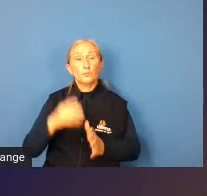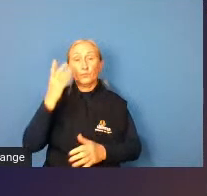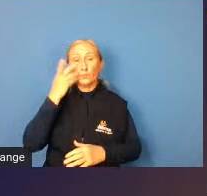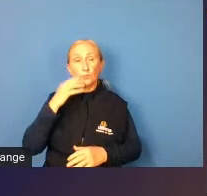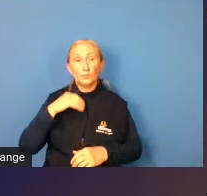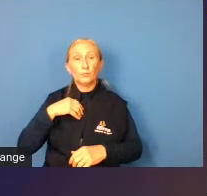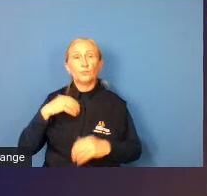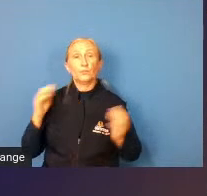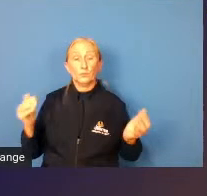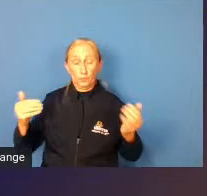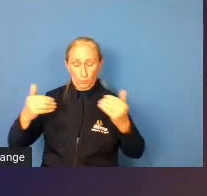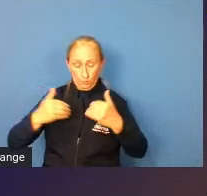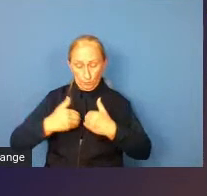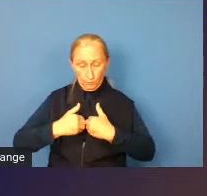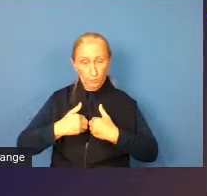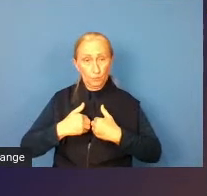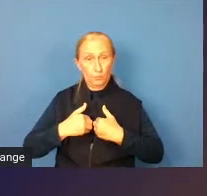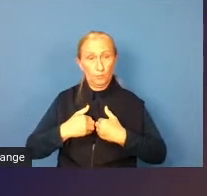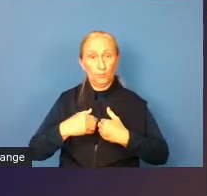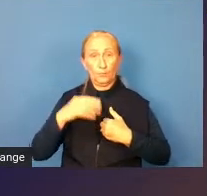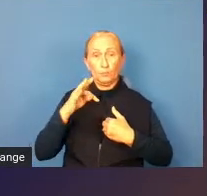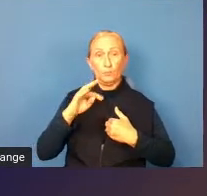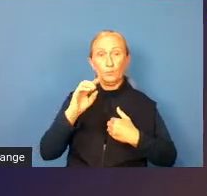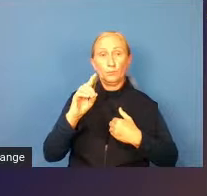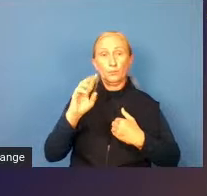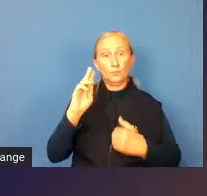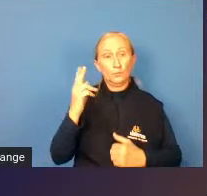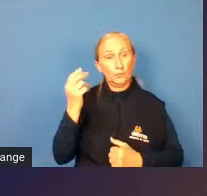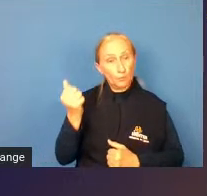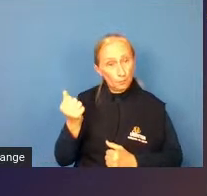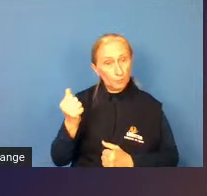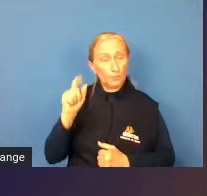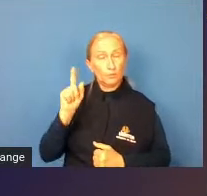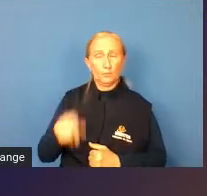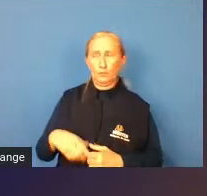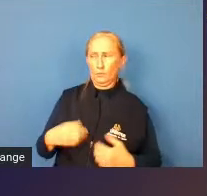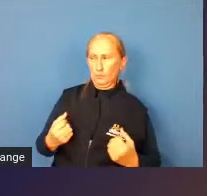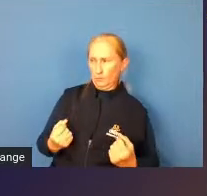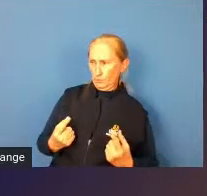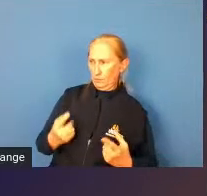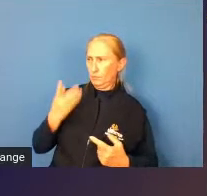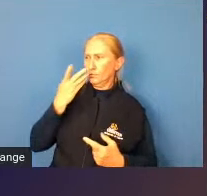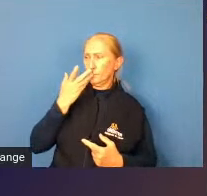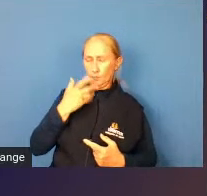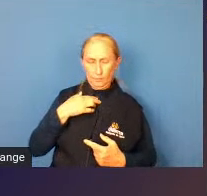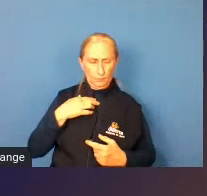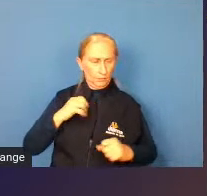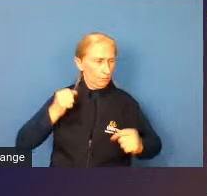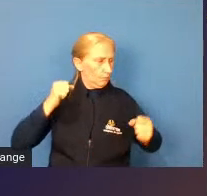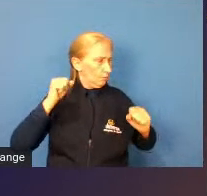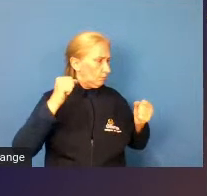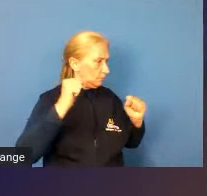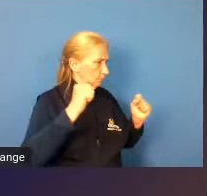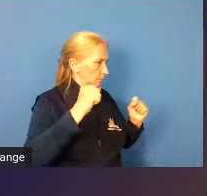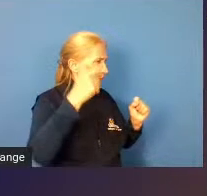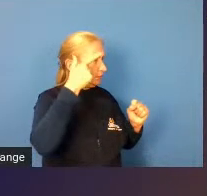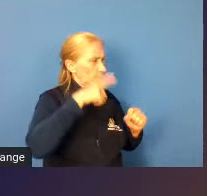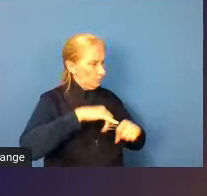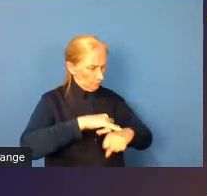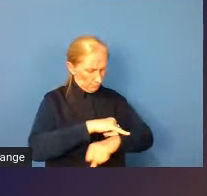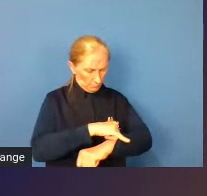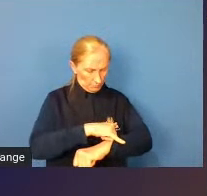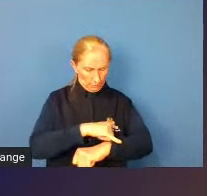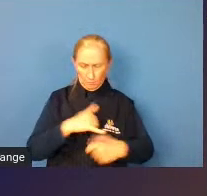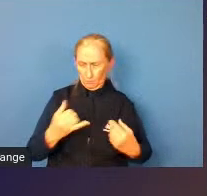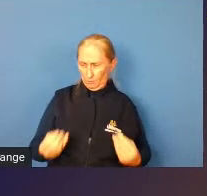autistas e as crianças com TDAH a gente sempre pensa assim nossa mas como é que uma criança hiperativa pode ser